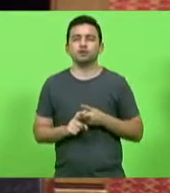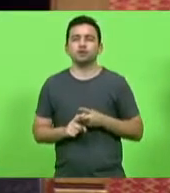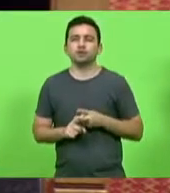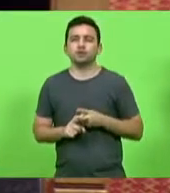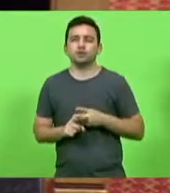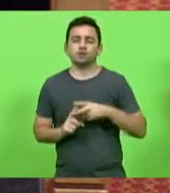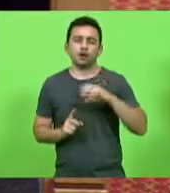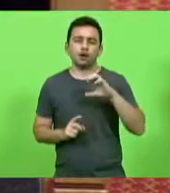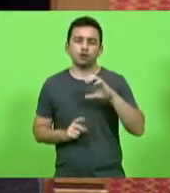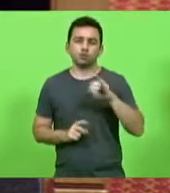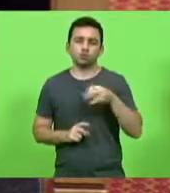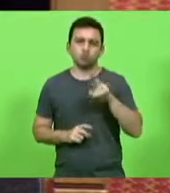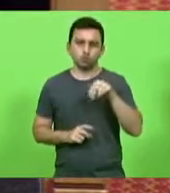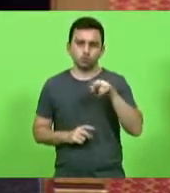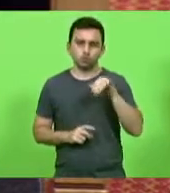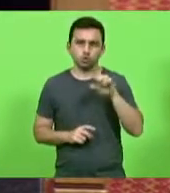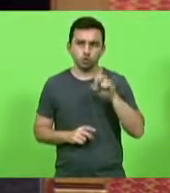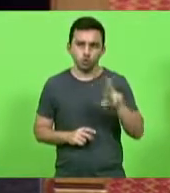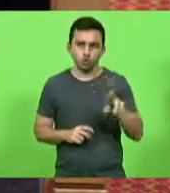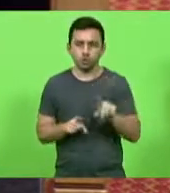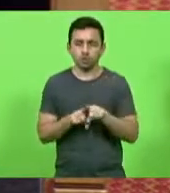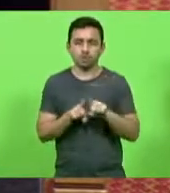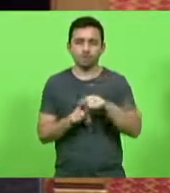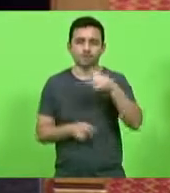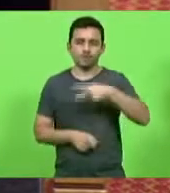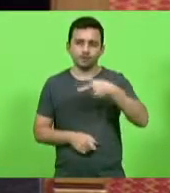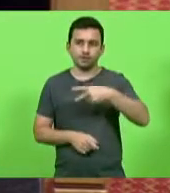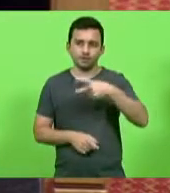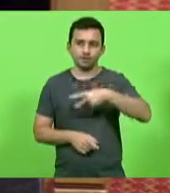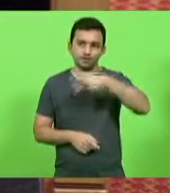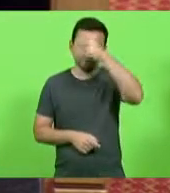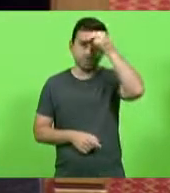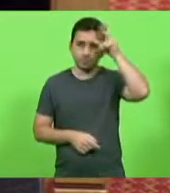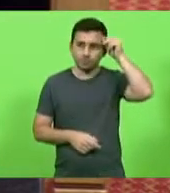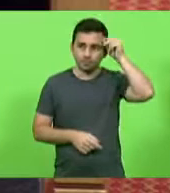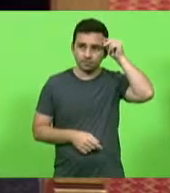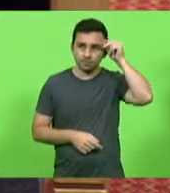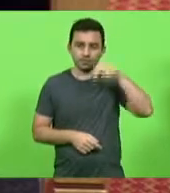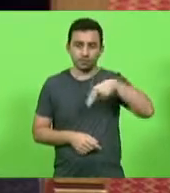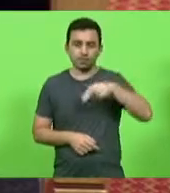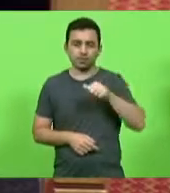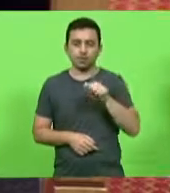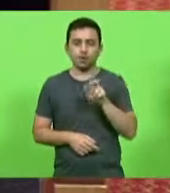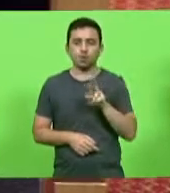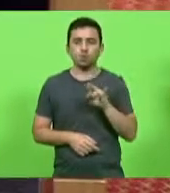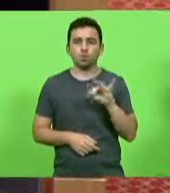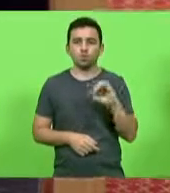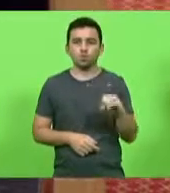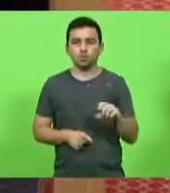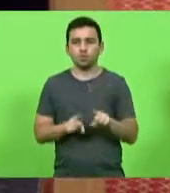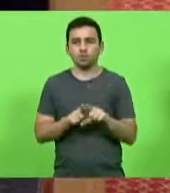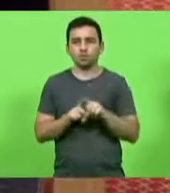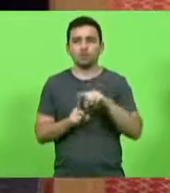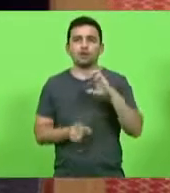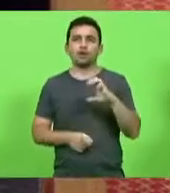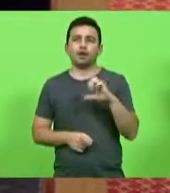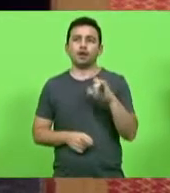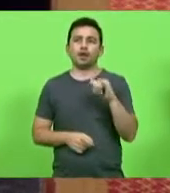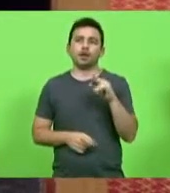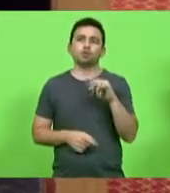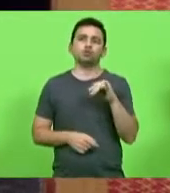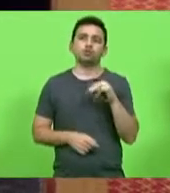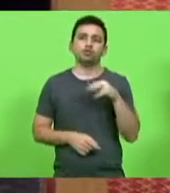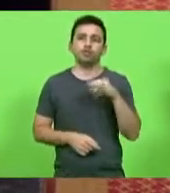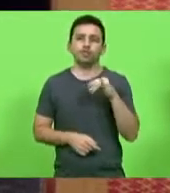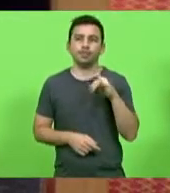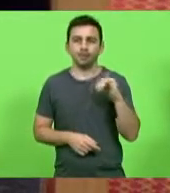Weschenfel, o vice-prefeito, nosso amigo, Noé Nauro Benetti, o Claudinei Pedro Amon, que